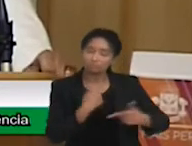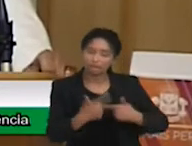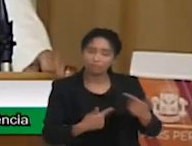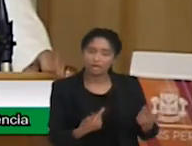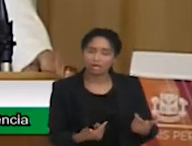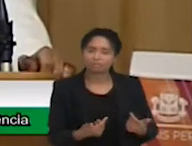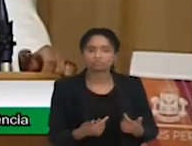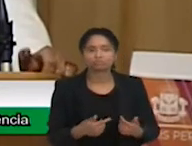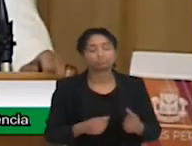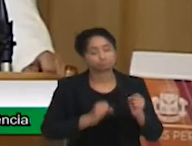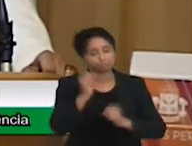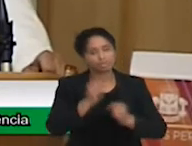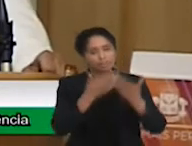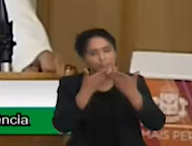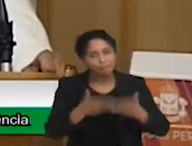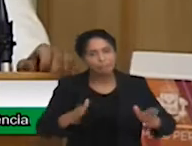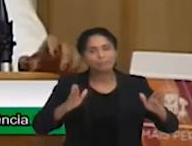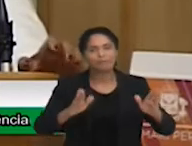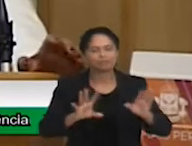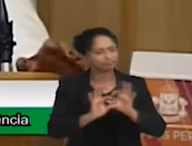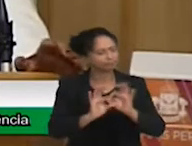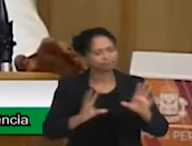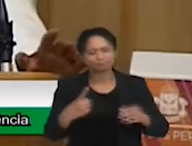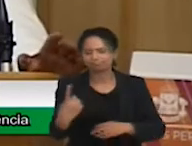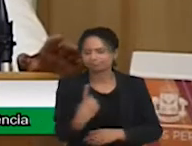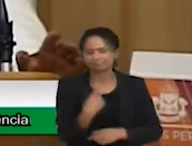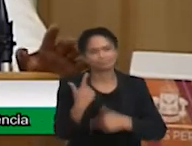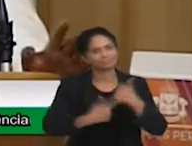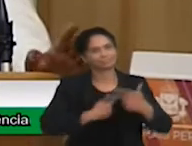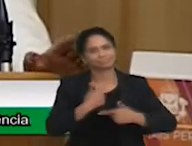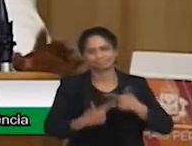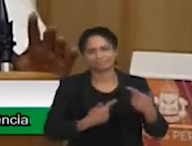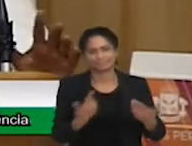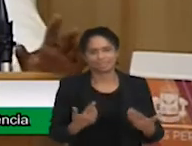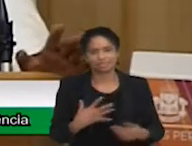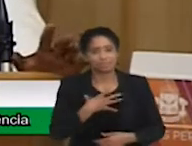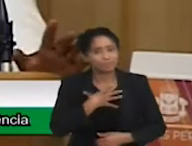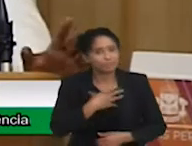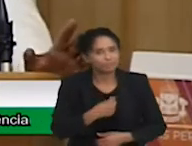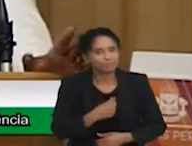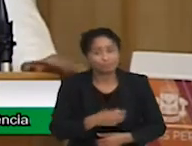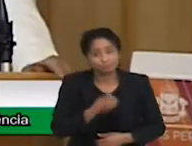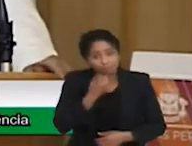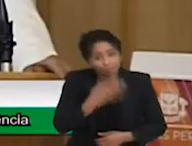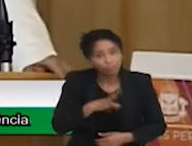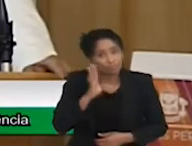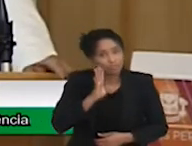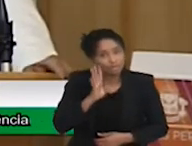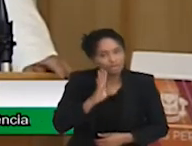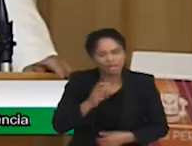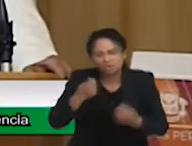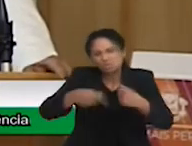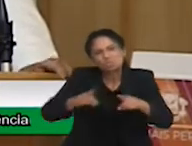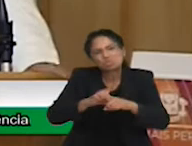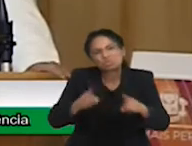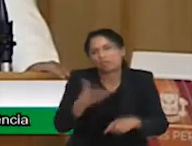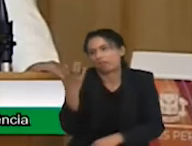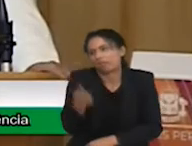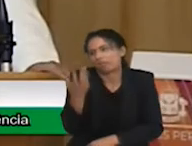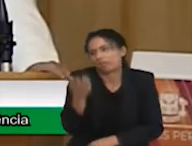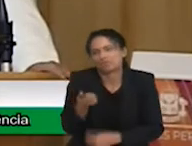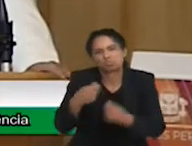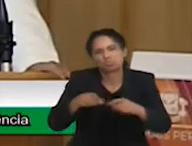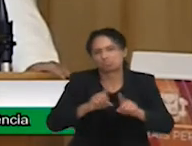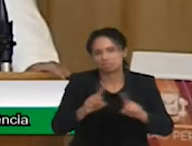as portas para ele. Então, para mim, é motivo de orgulho ver que o meu filho não está precisando do BCP, do LOAS. Ele consegue,